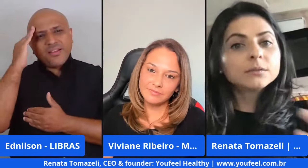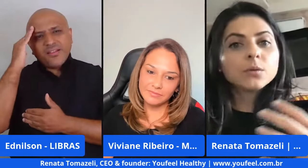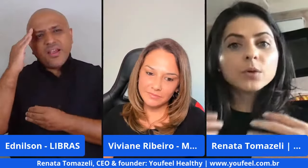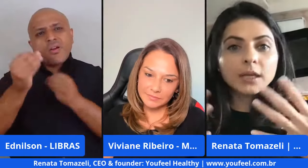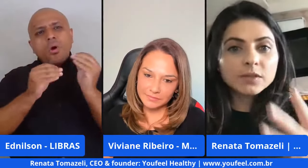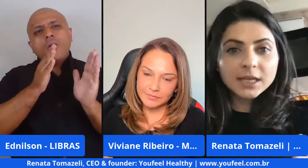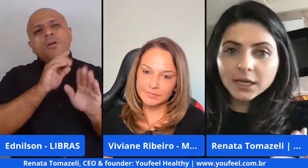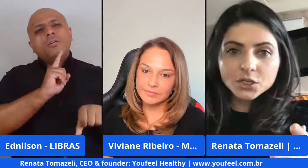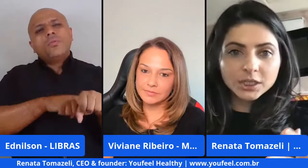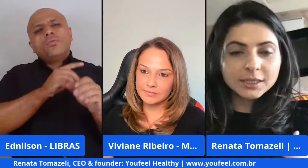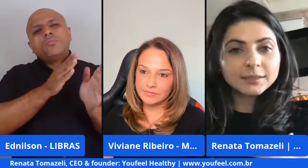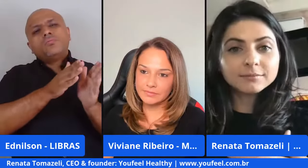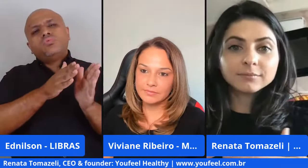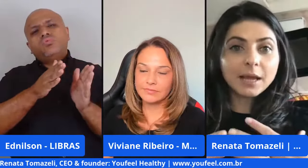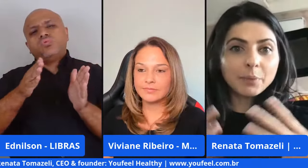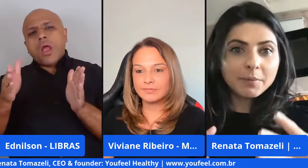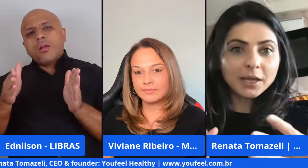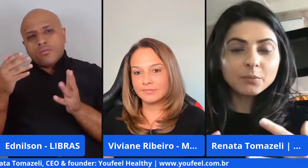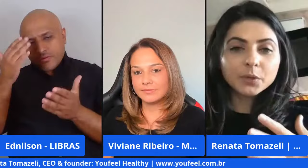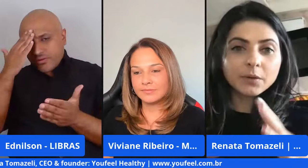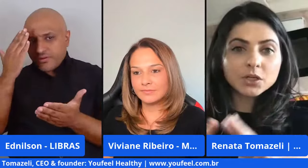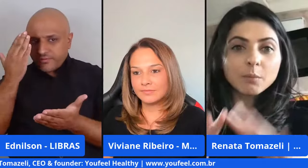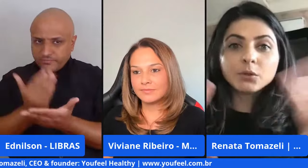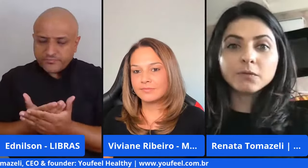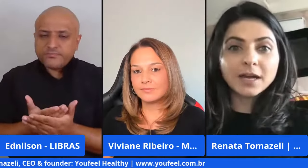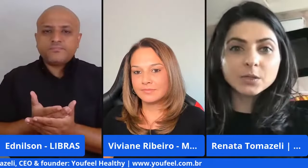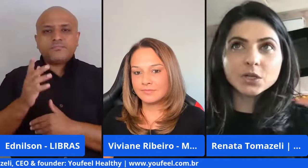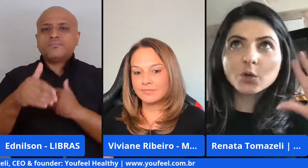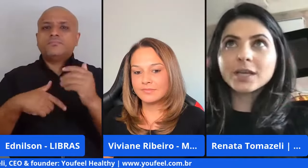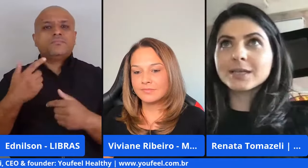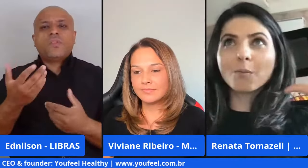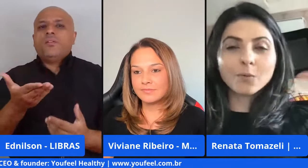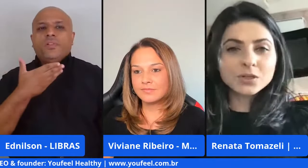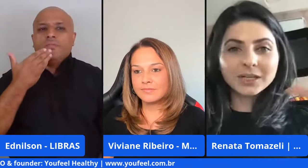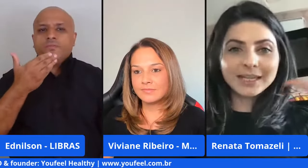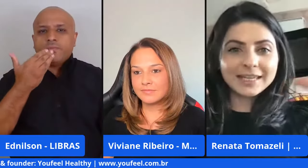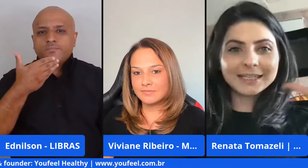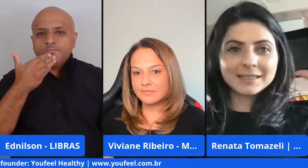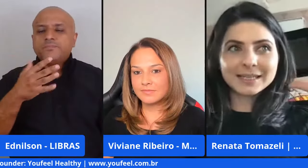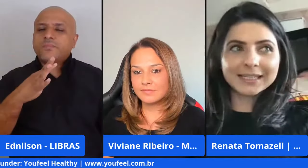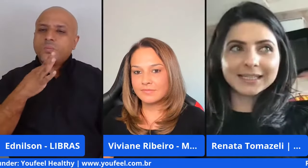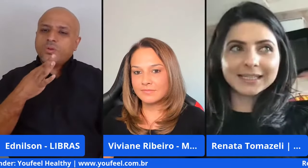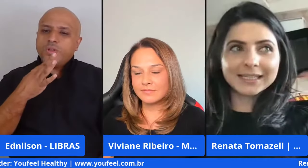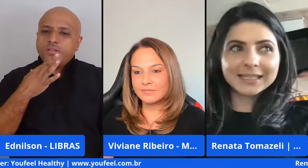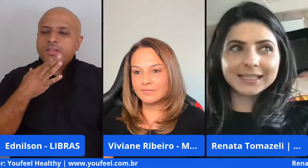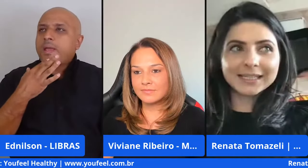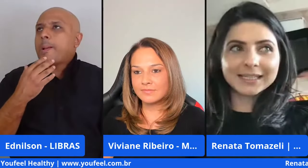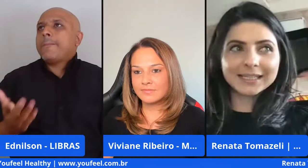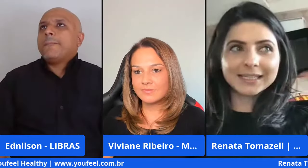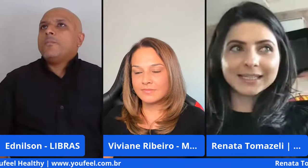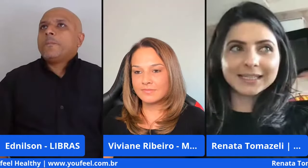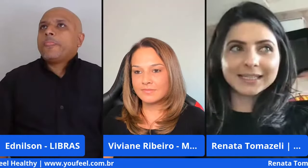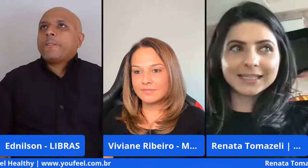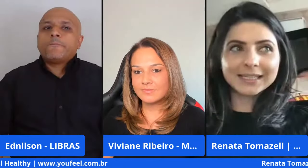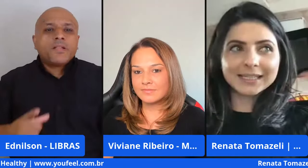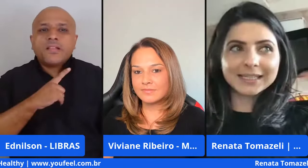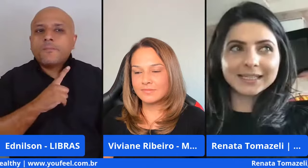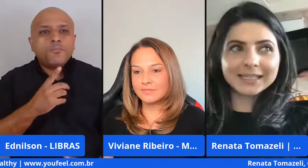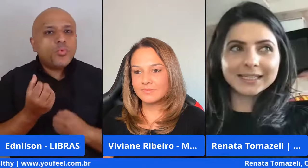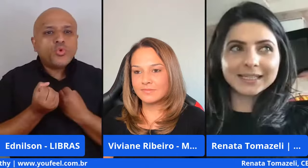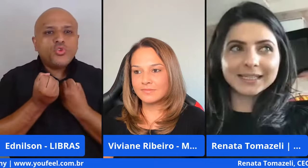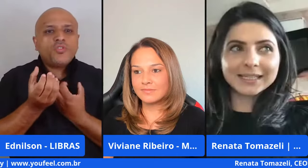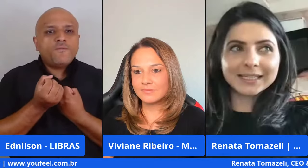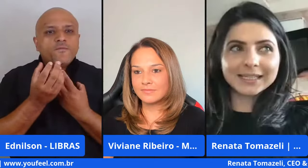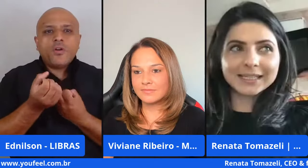jornada o que que você acredita né primeiro porque eu acho que é muito fácil a gente conhecer um monte e assim receber um monte de informações e se